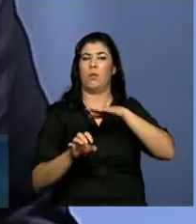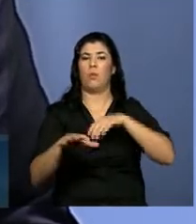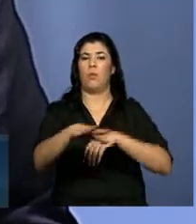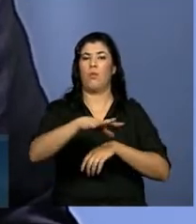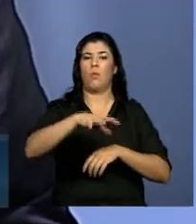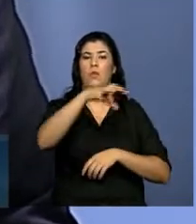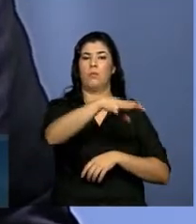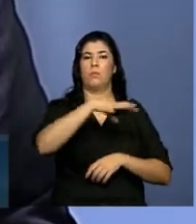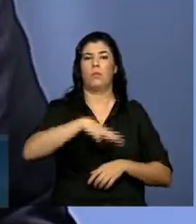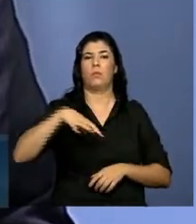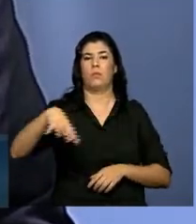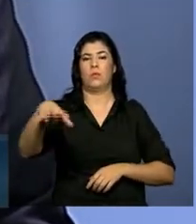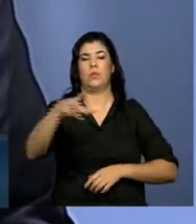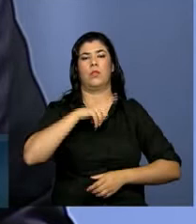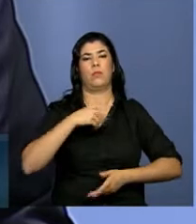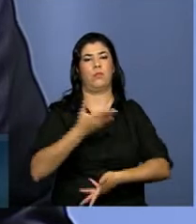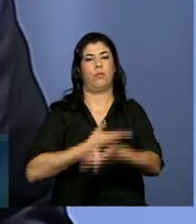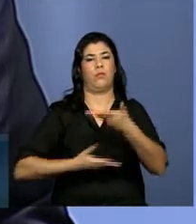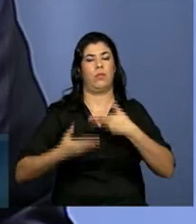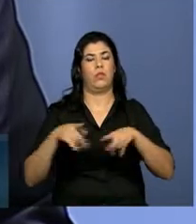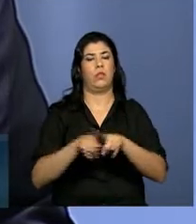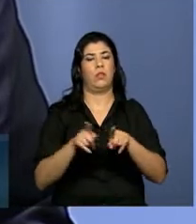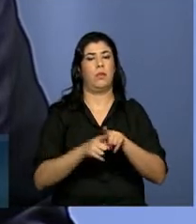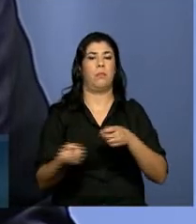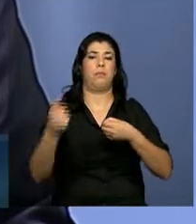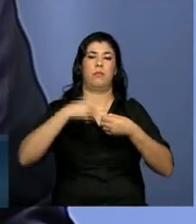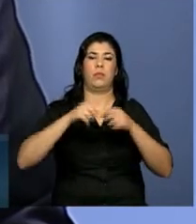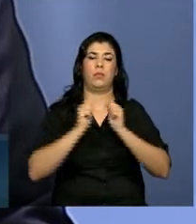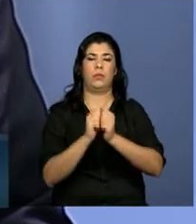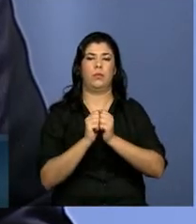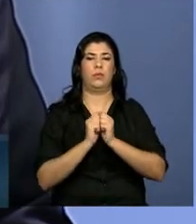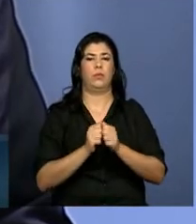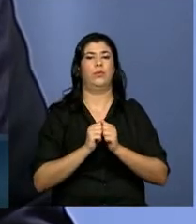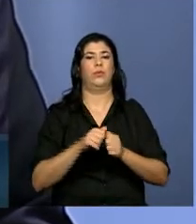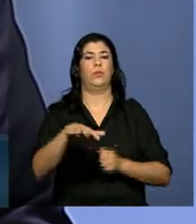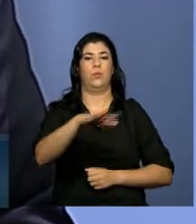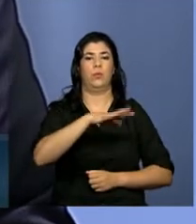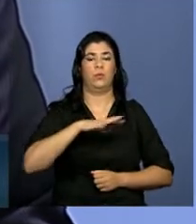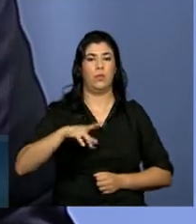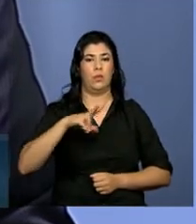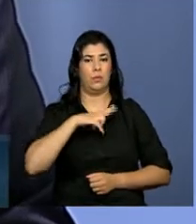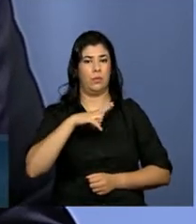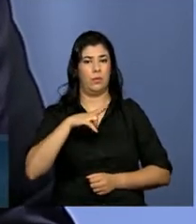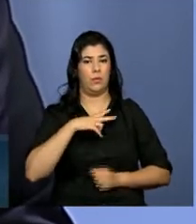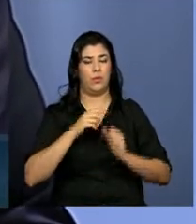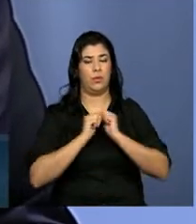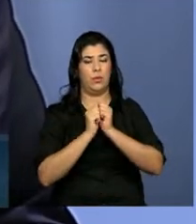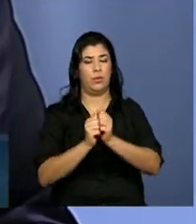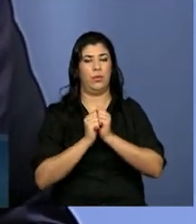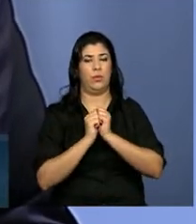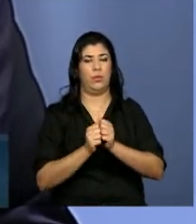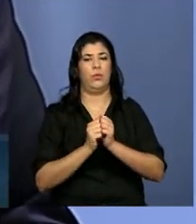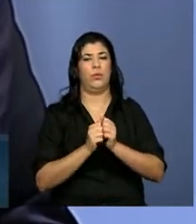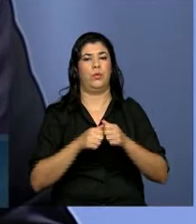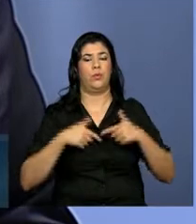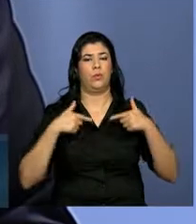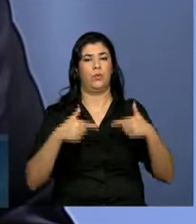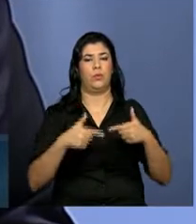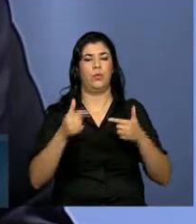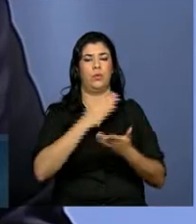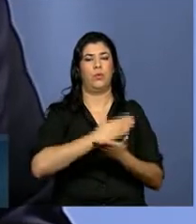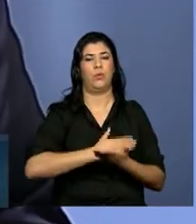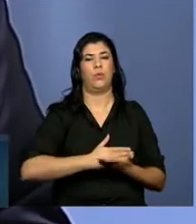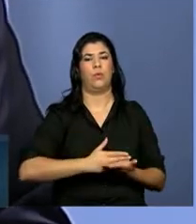envolvimento do setor privado, naturalmente, em todas as etapas, com um engajamento que se dá desde o